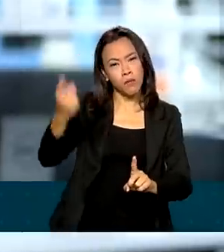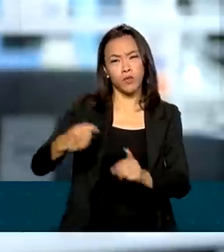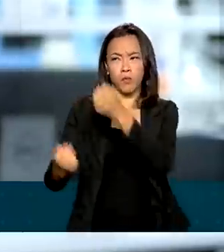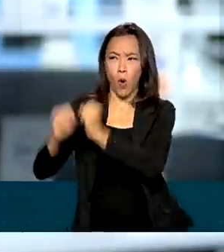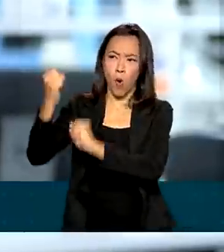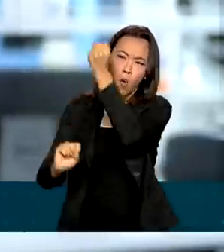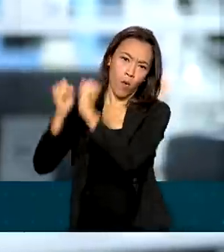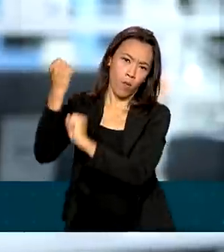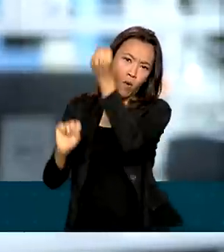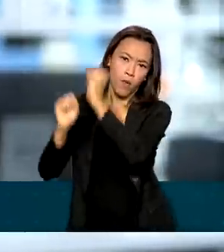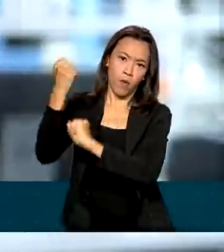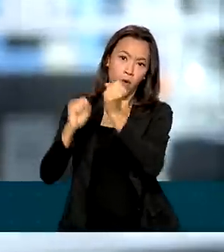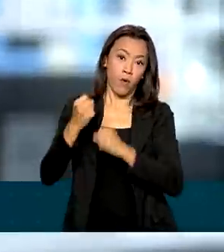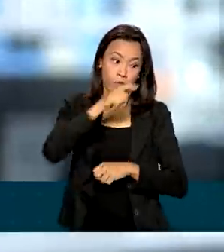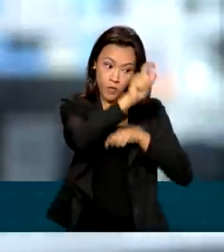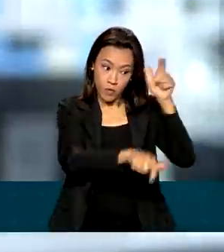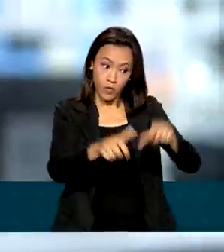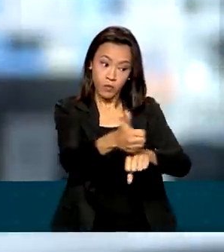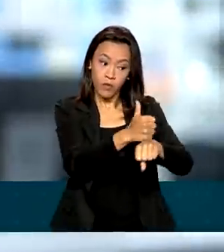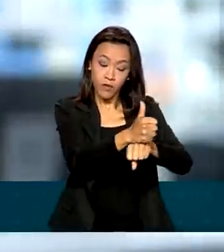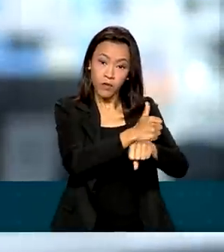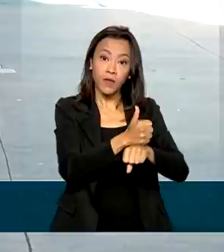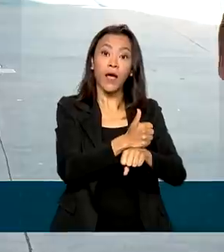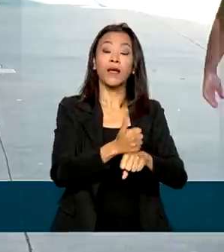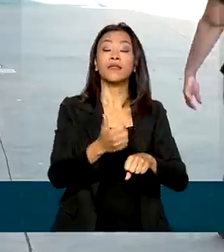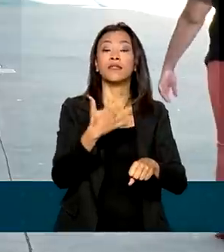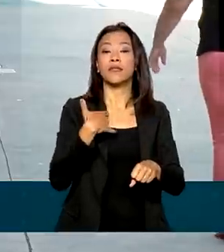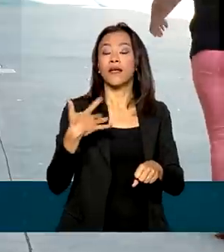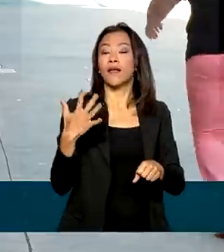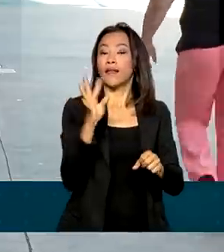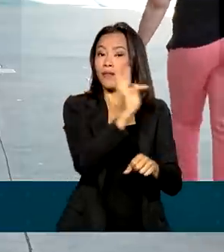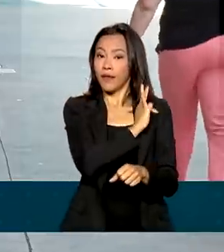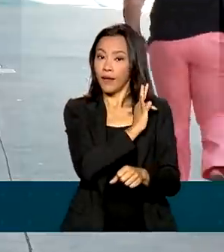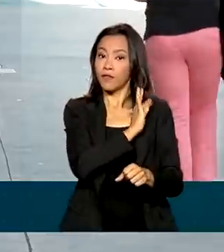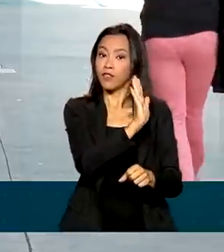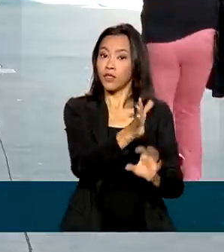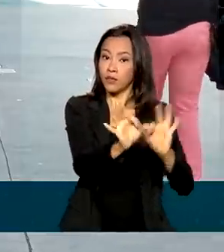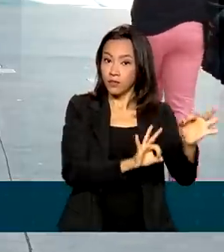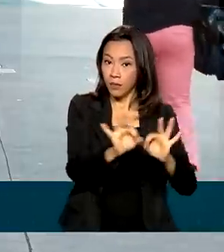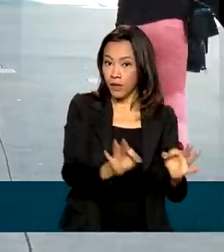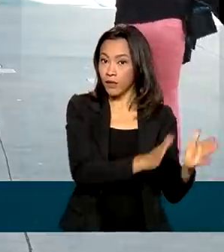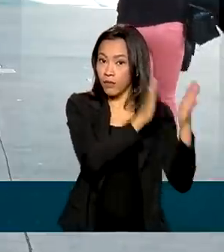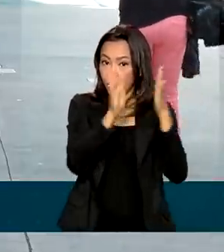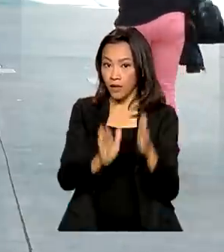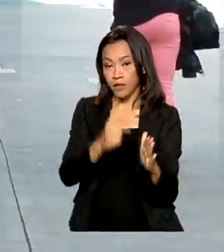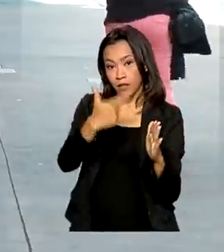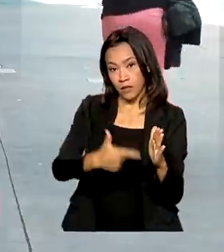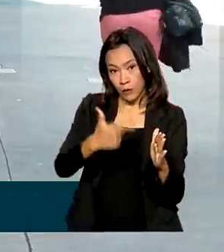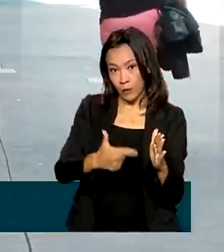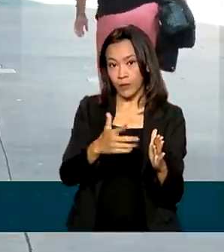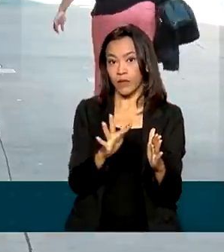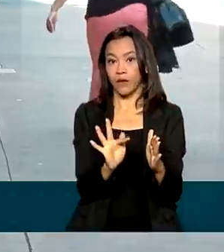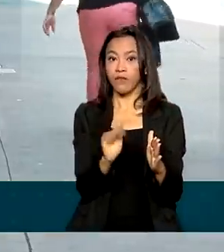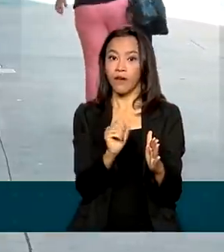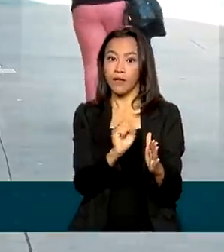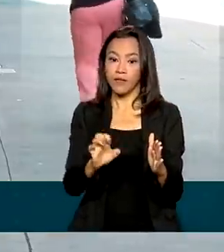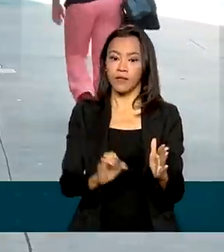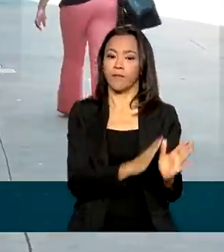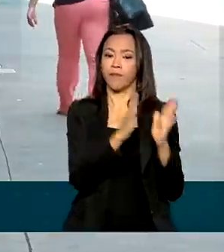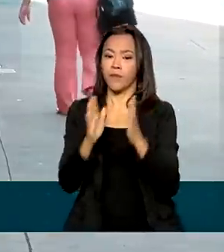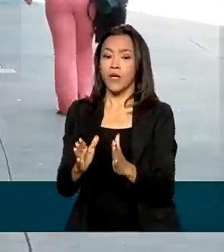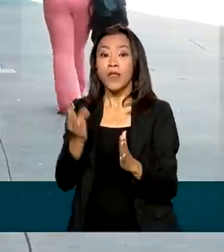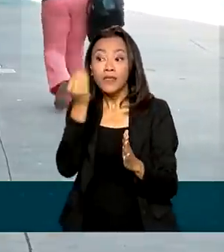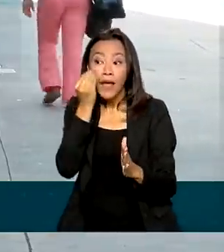técnicos já se preparam para a fase 2. Os voluntários que vão participar dos testes serão divididos em três